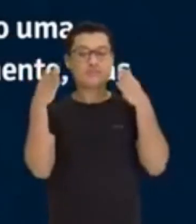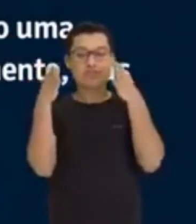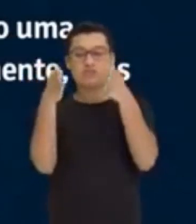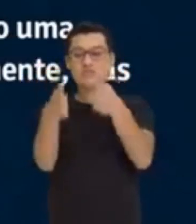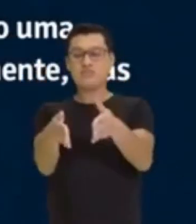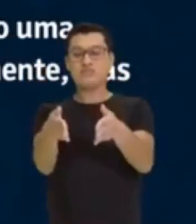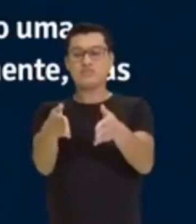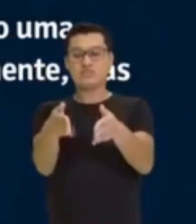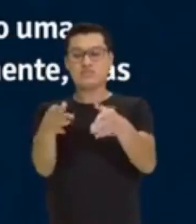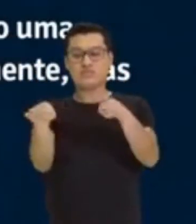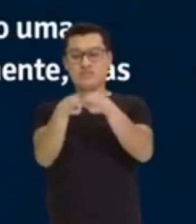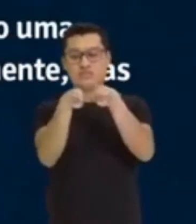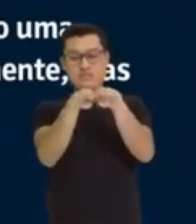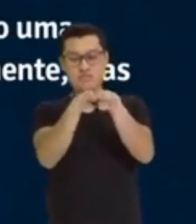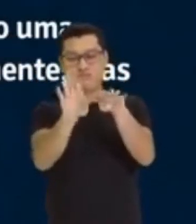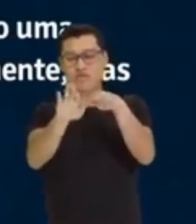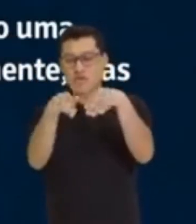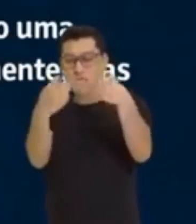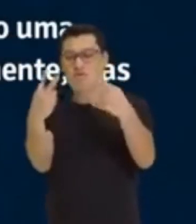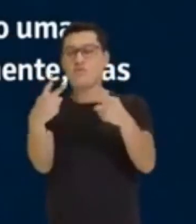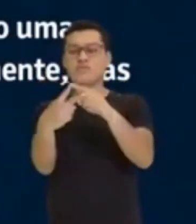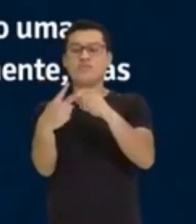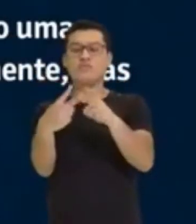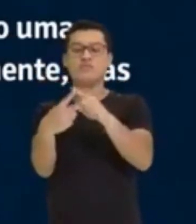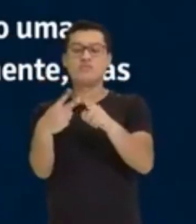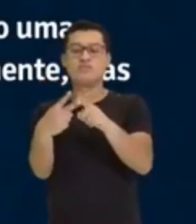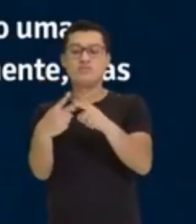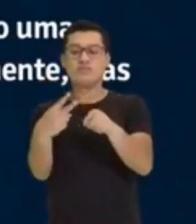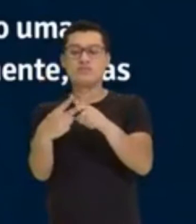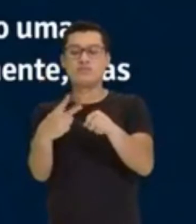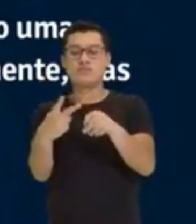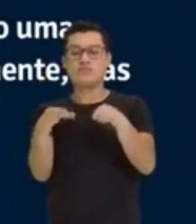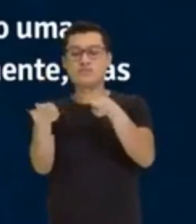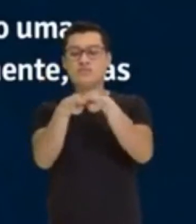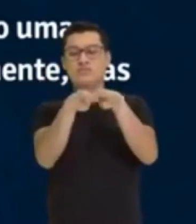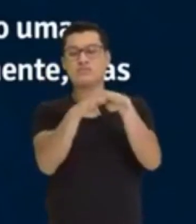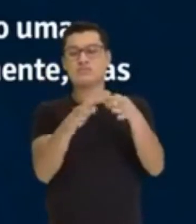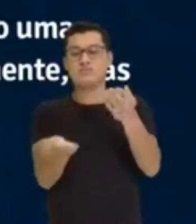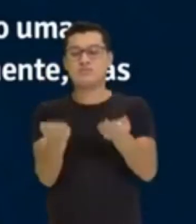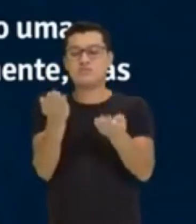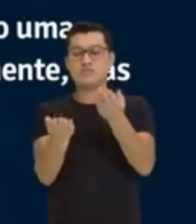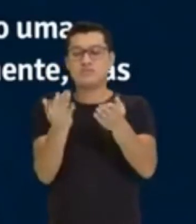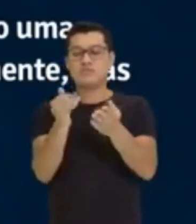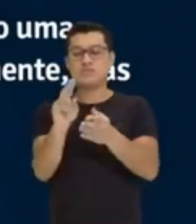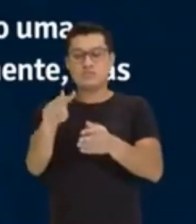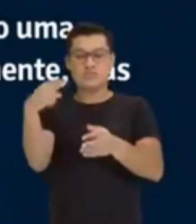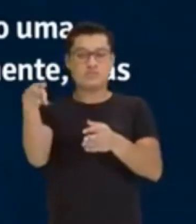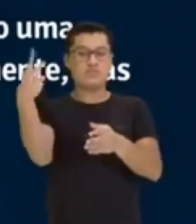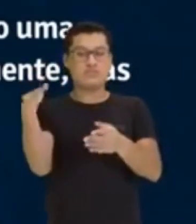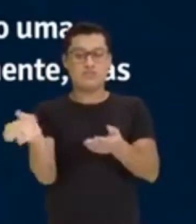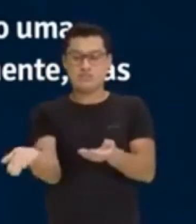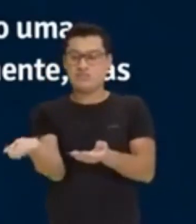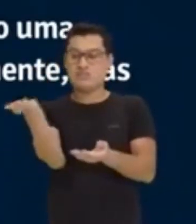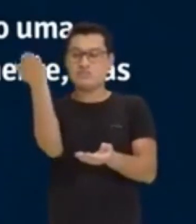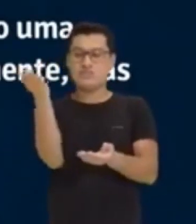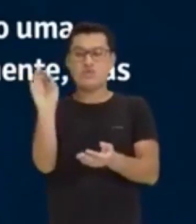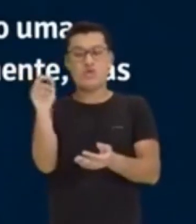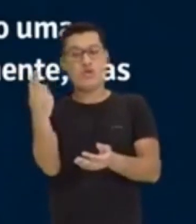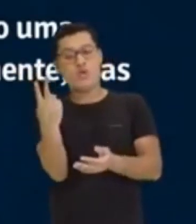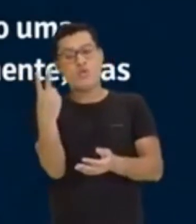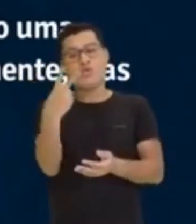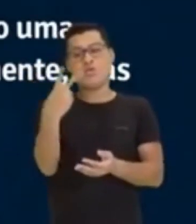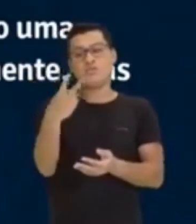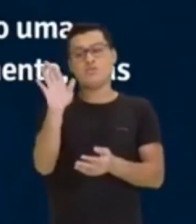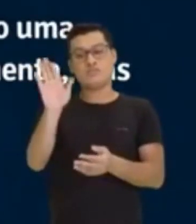proporcionais? Quando as duas grandezas, tá certo? Elas aumentam ou as duas